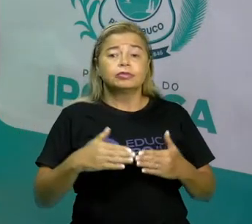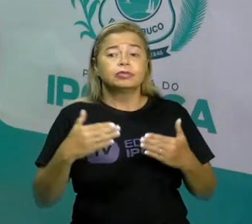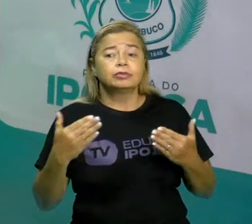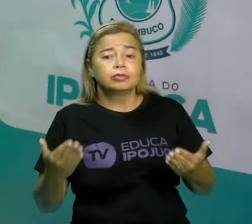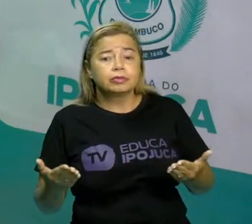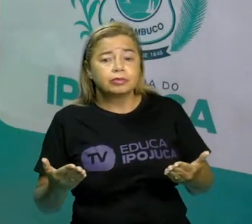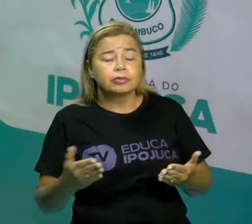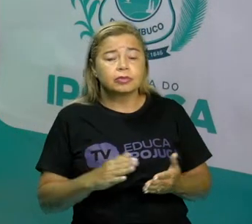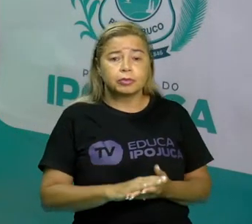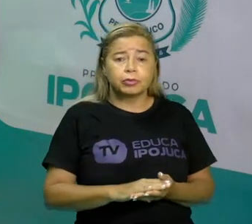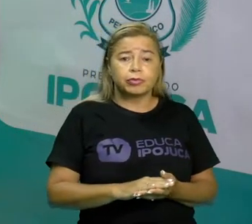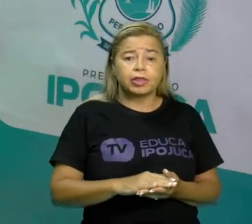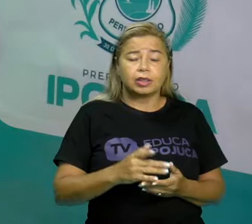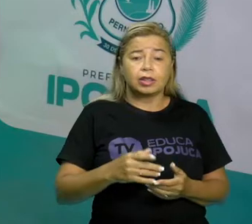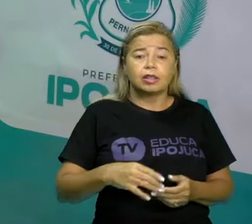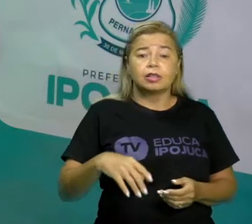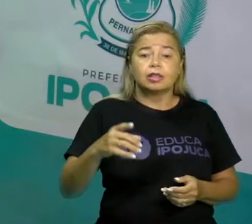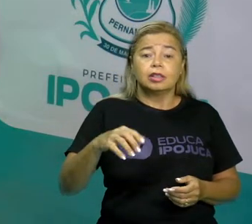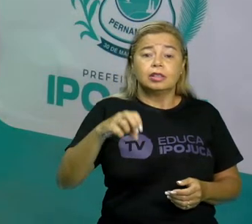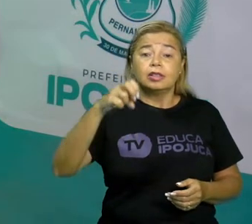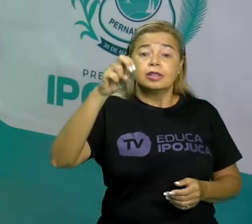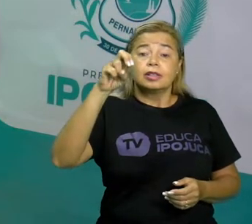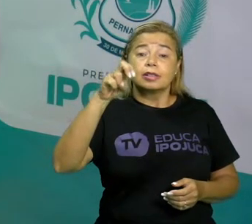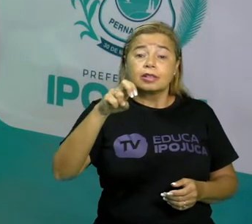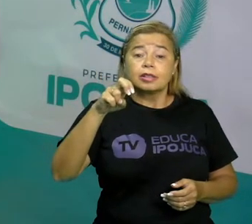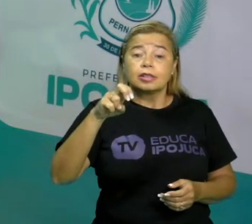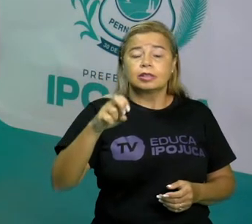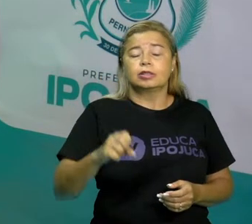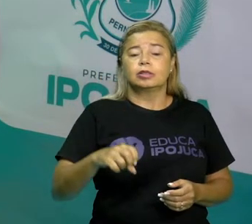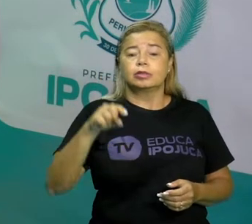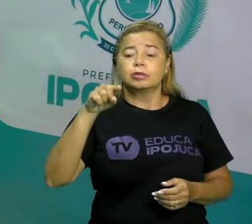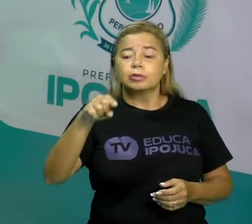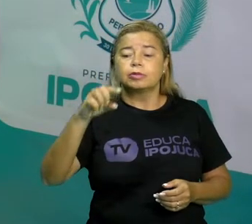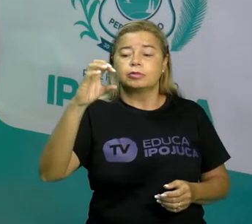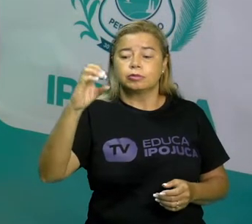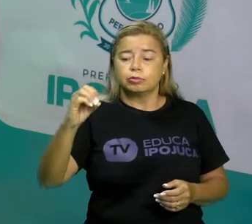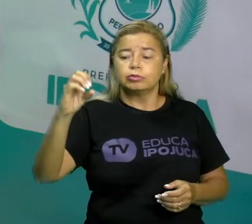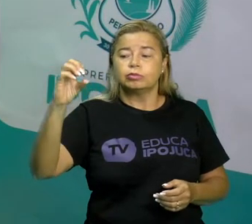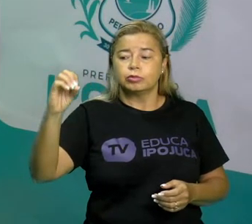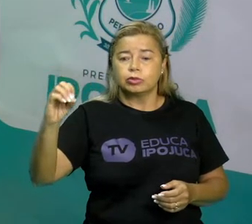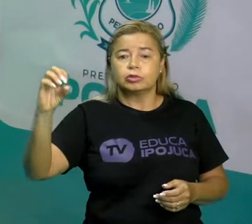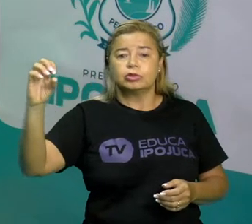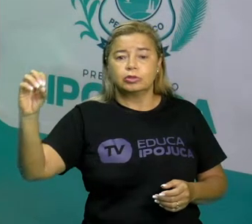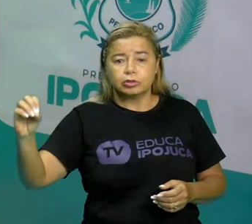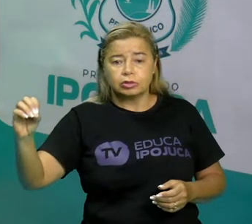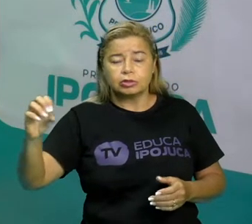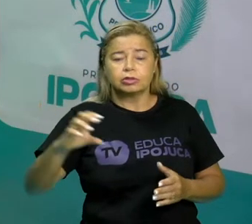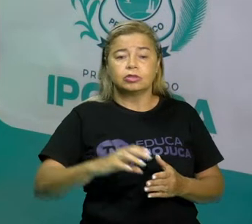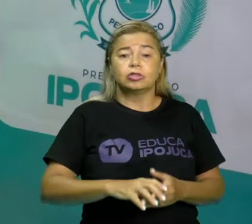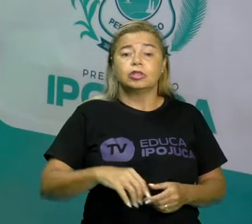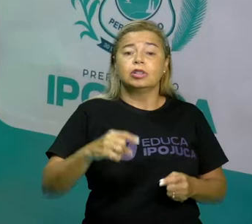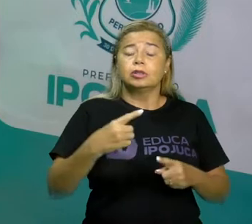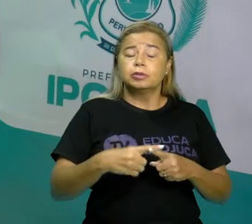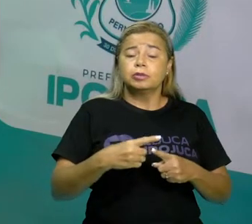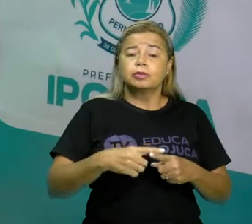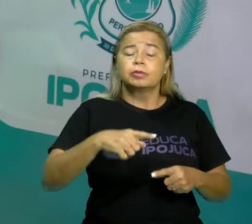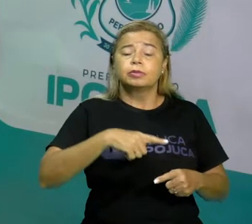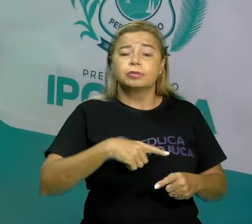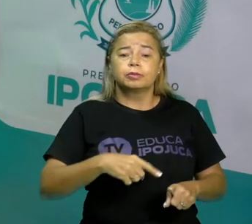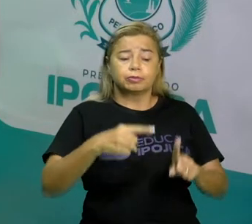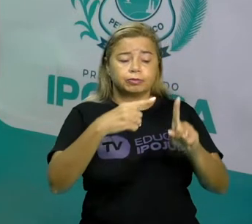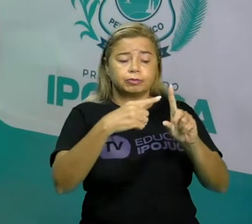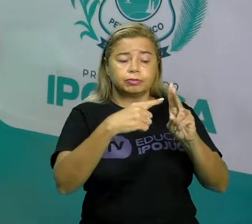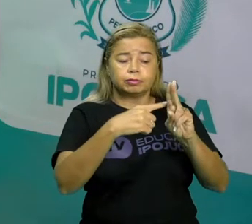tenho quanto? Cinco? Eu tenho cinco de mil. Mil. Eu tenho unidade de milhar, duas,